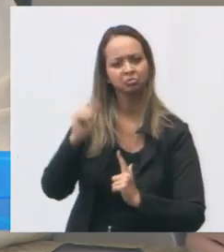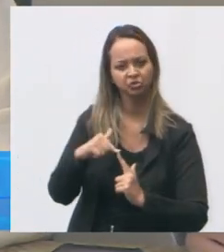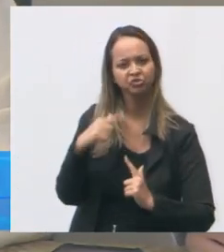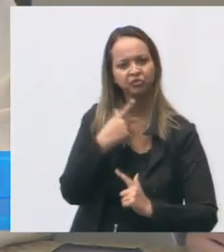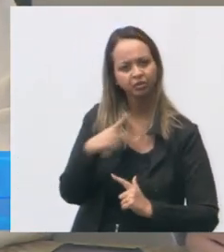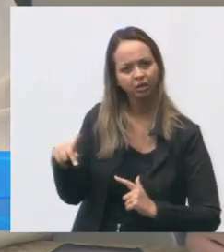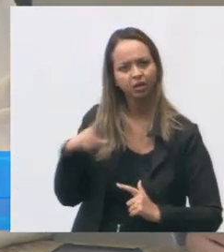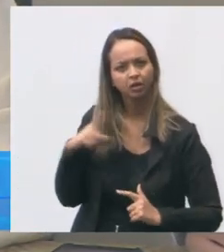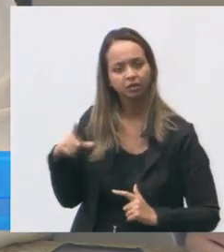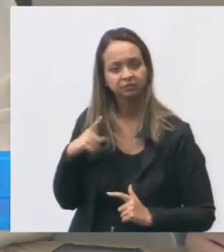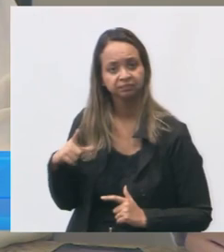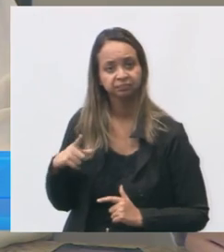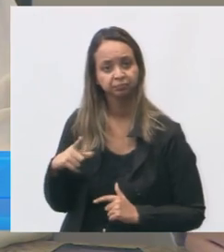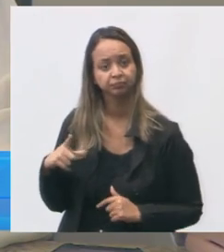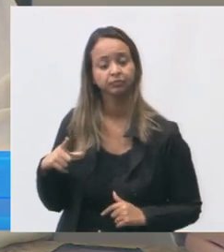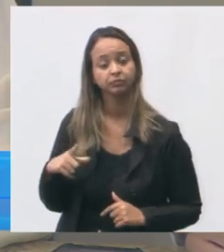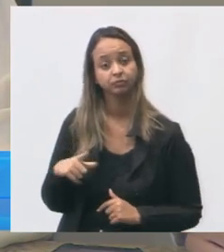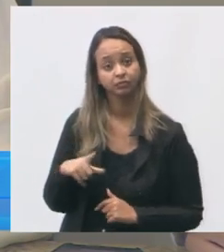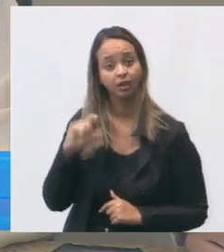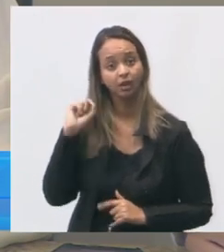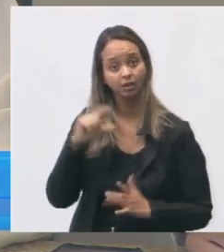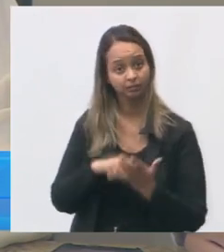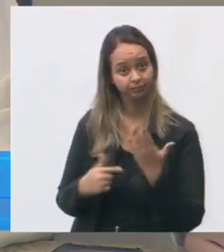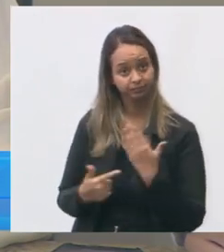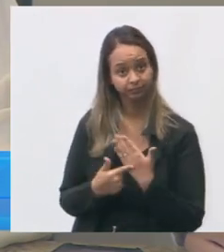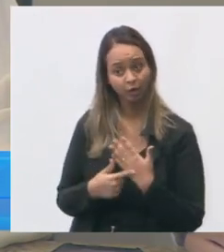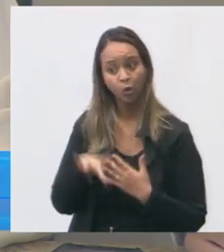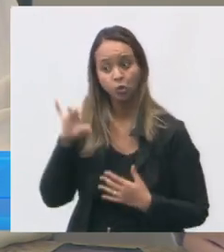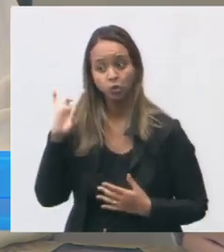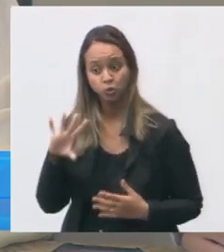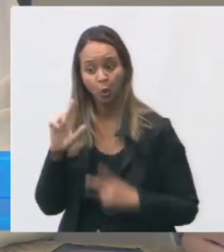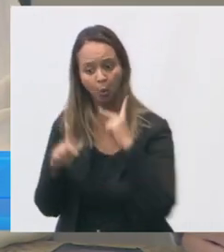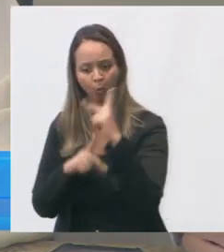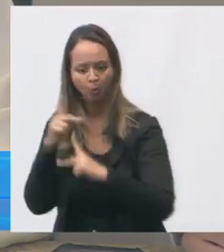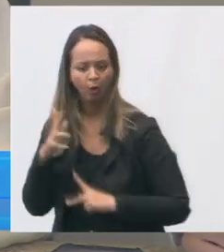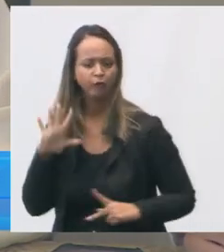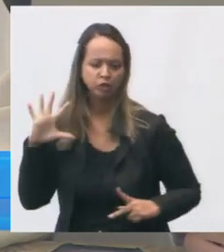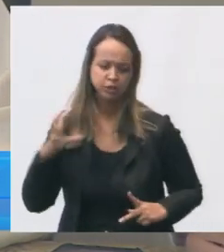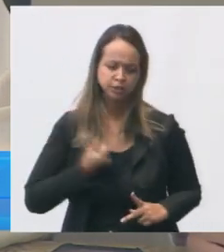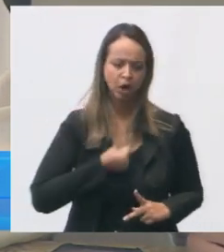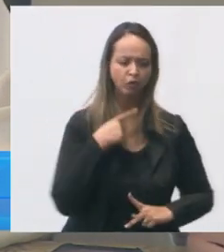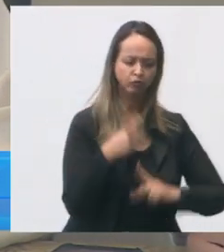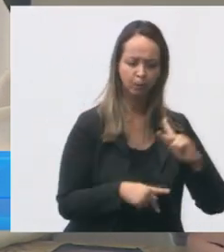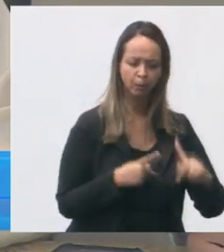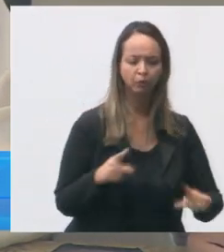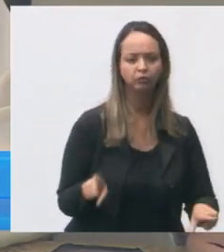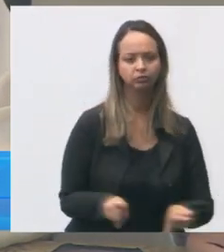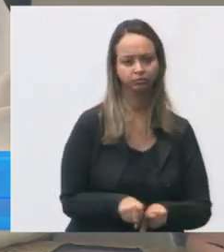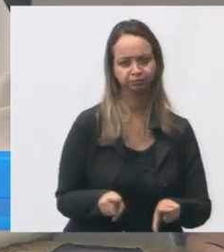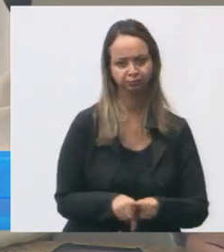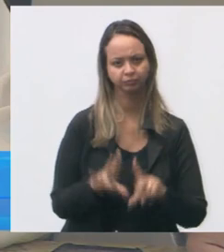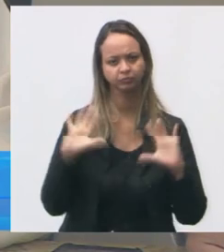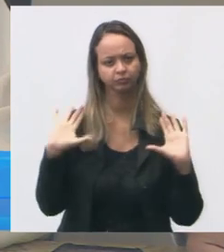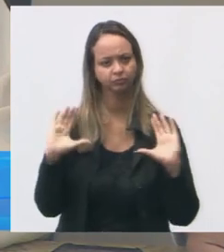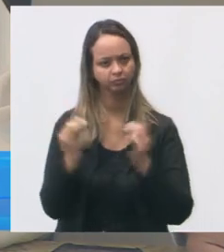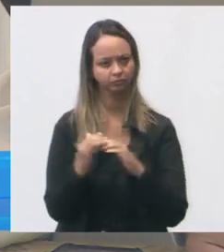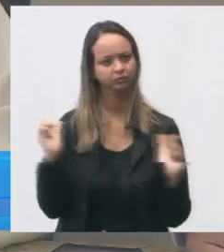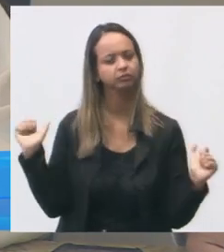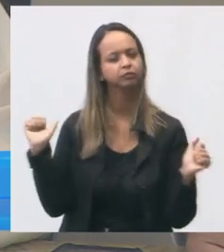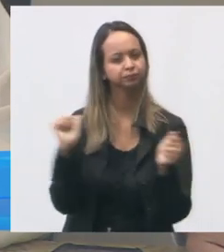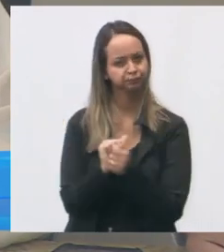Dom João Batista falava que só o povo salva o povo. E, com certeza, a comunidade unida, a comunidade cobrando,